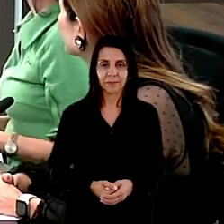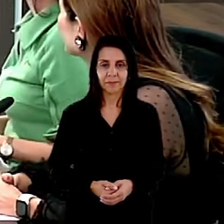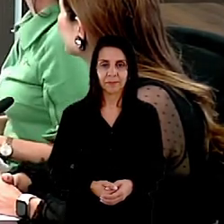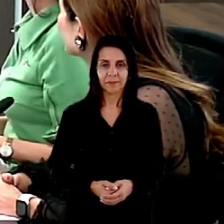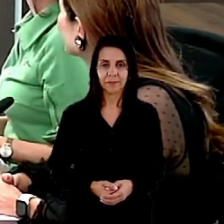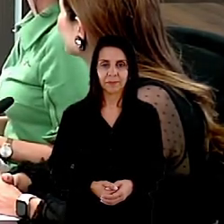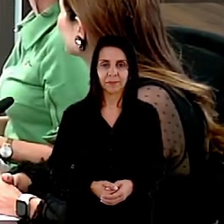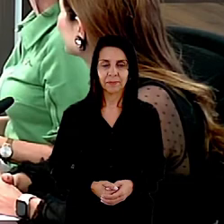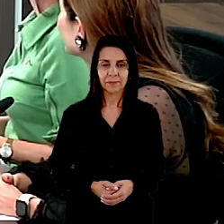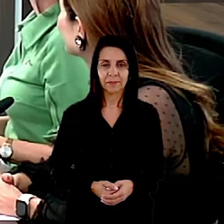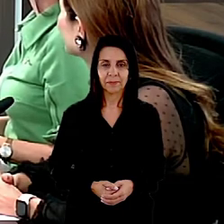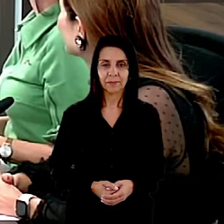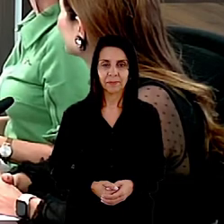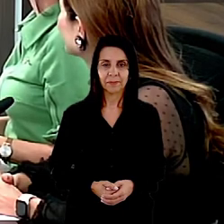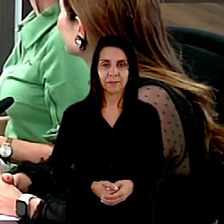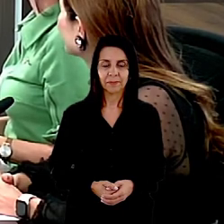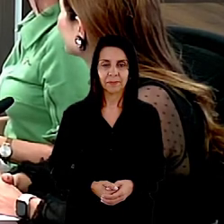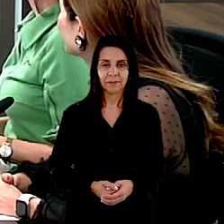cidadania